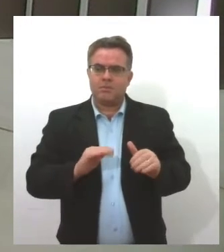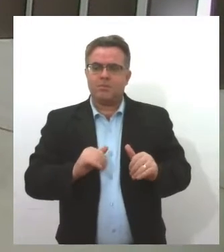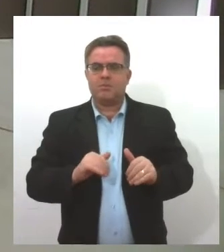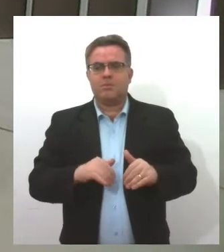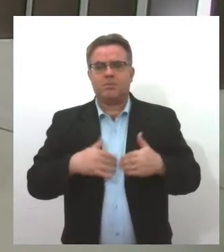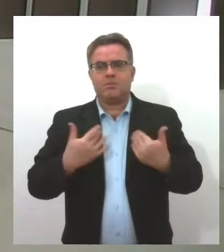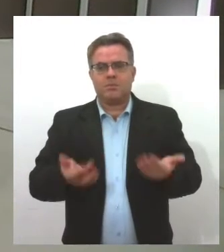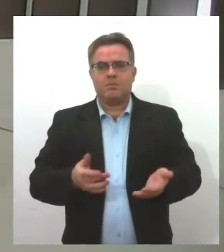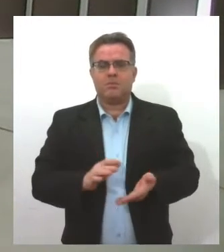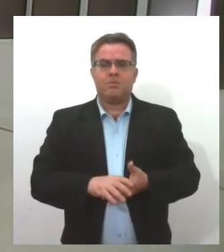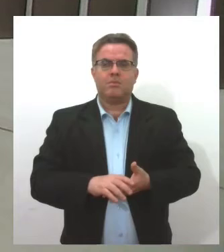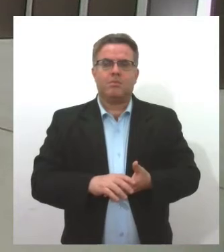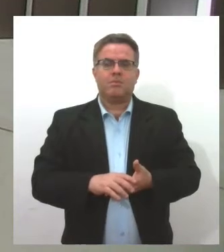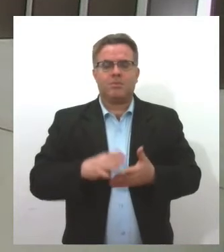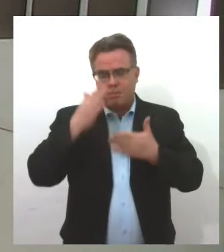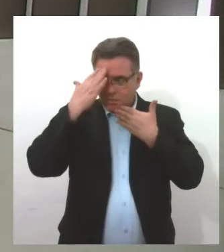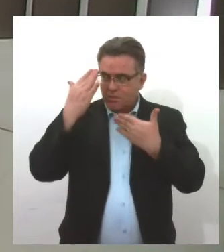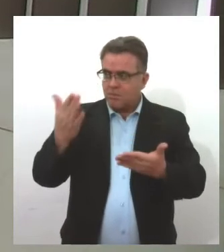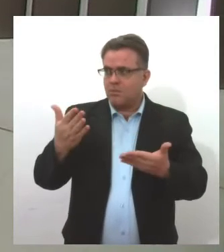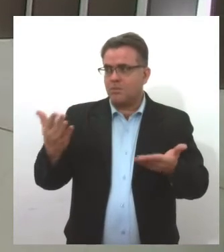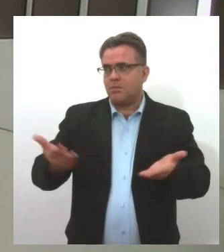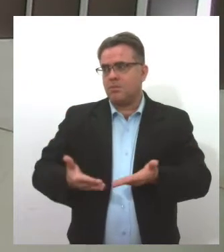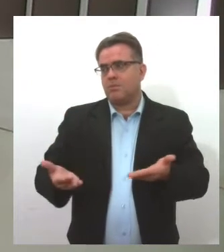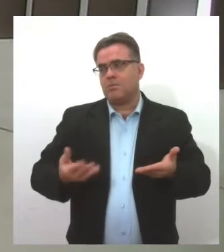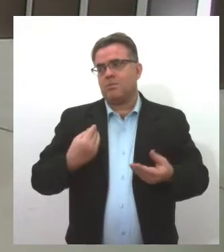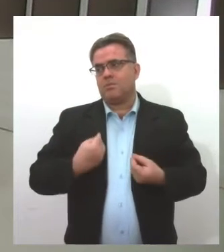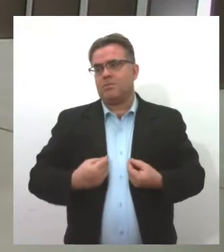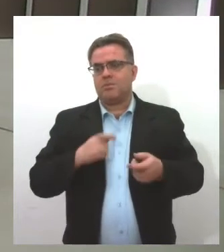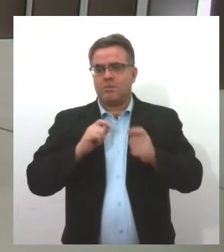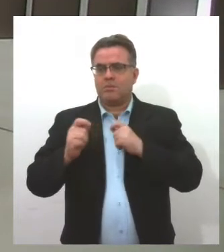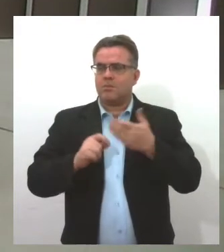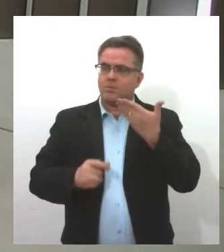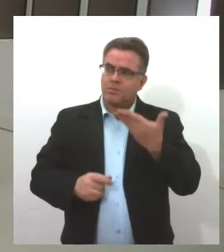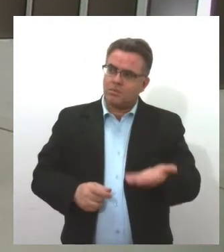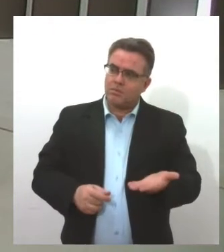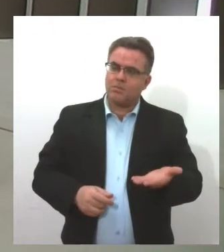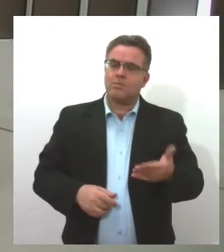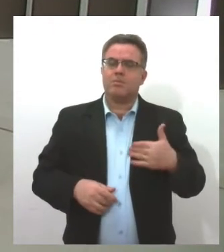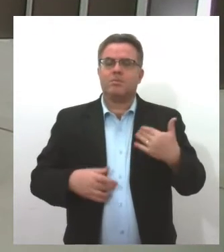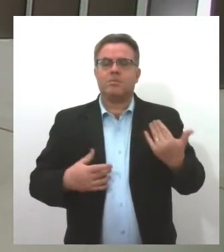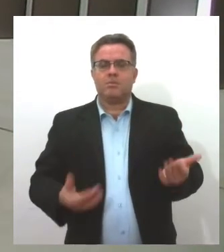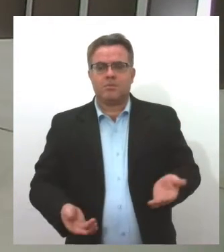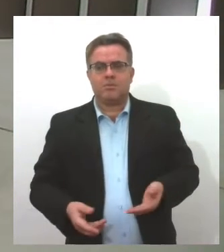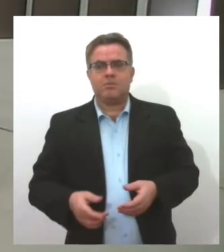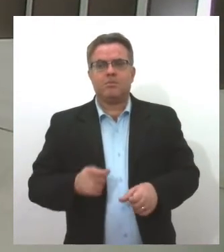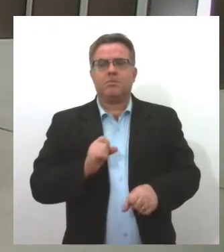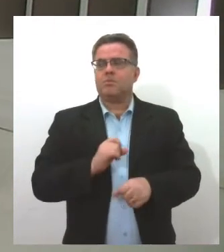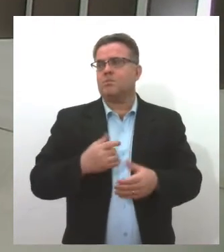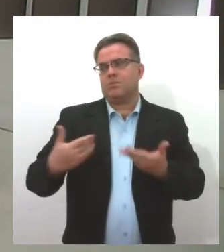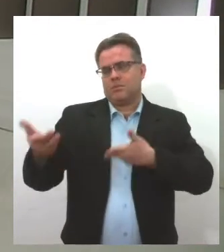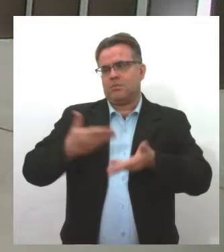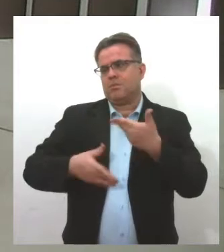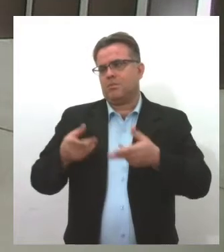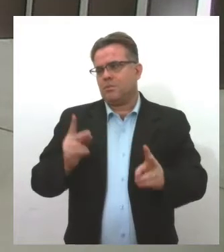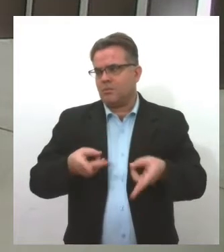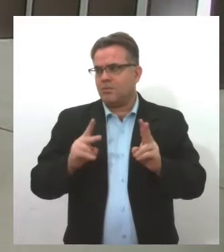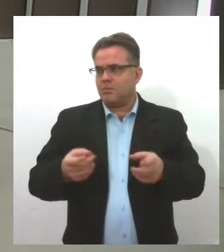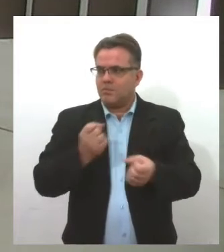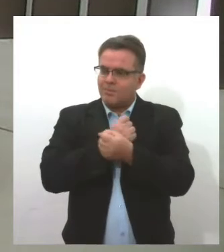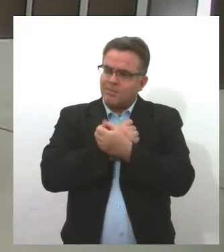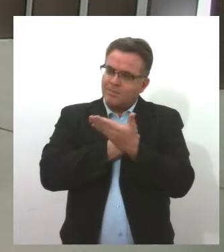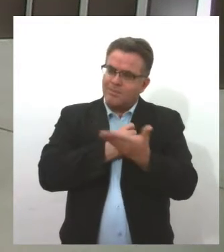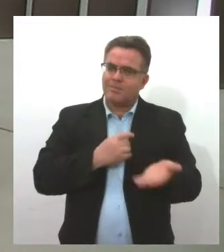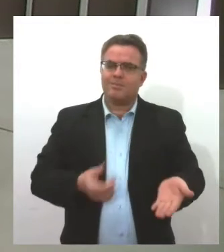de informar para a gente. A gente agradece o Lindolfo hoje aqui no Jornal da Lese, segunda edição, e somos parceiros. Um abraço para você, viu, Lindolfo?